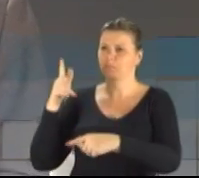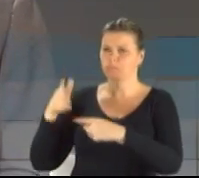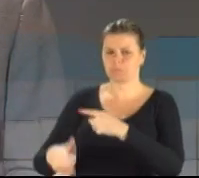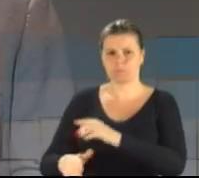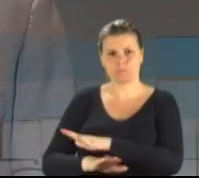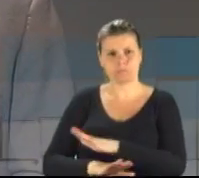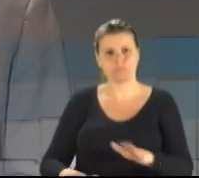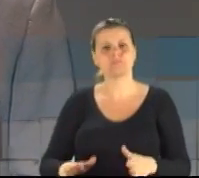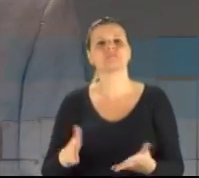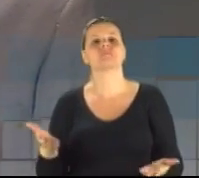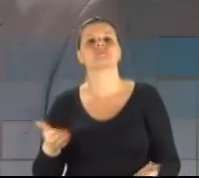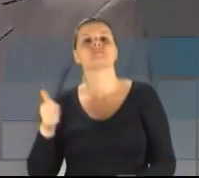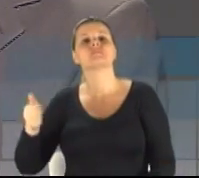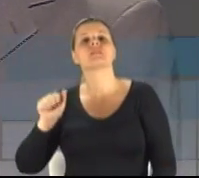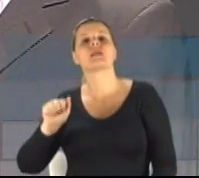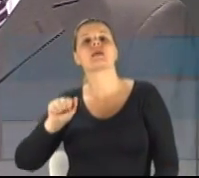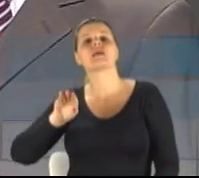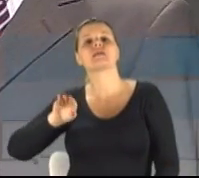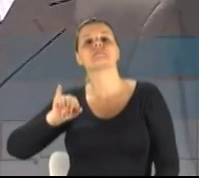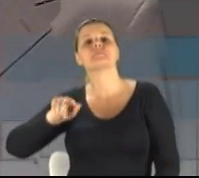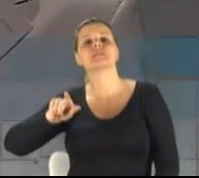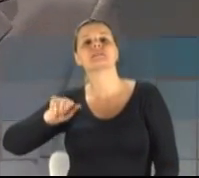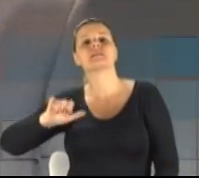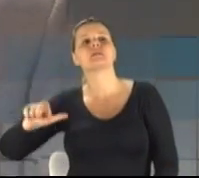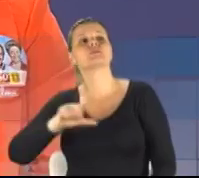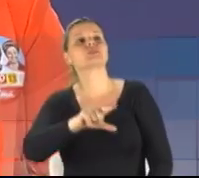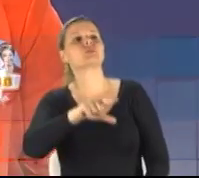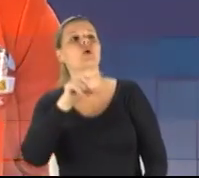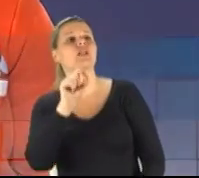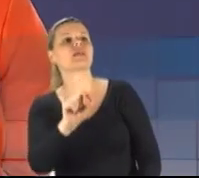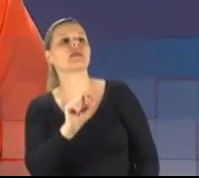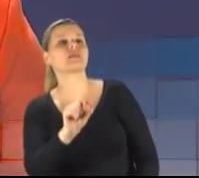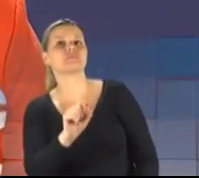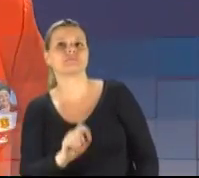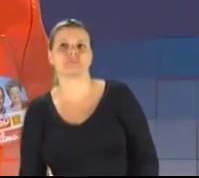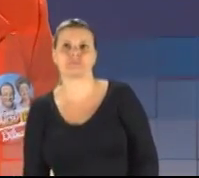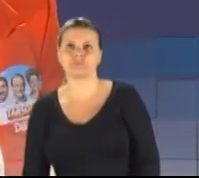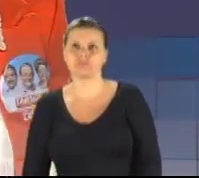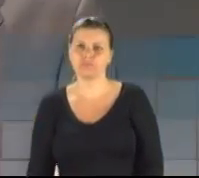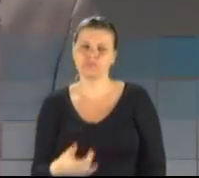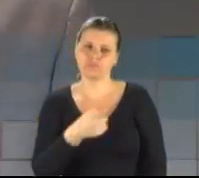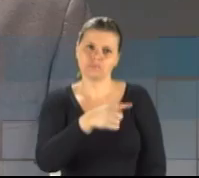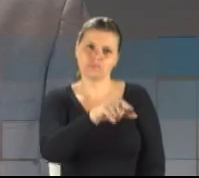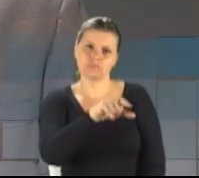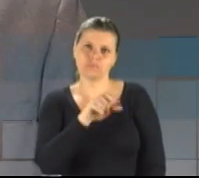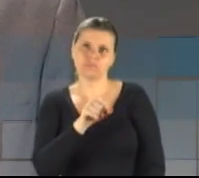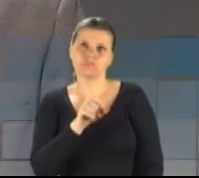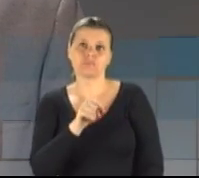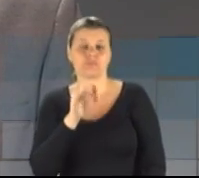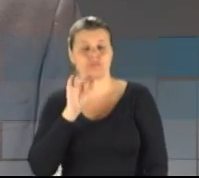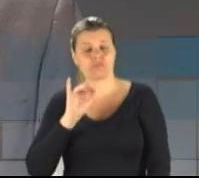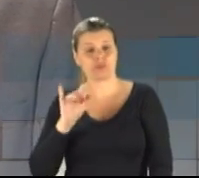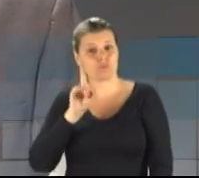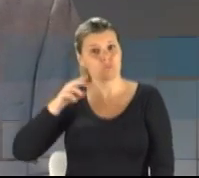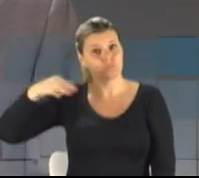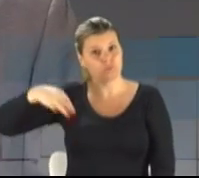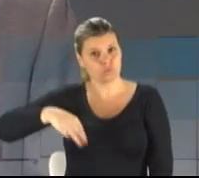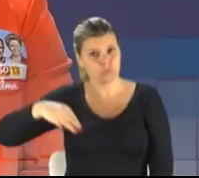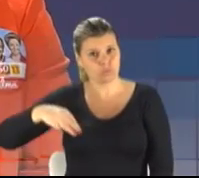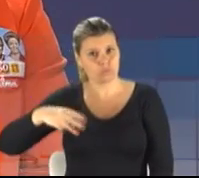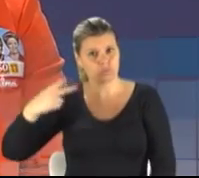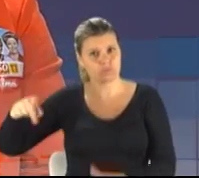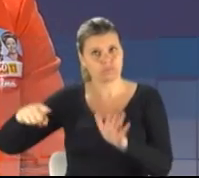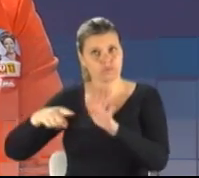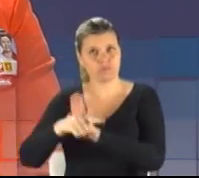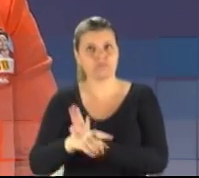Candidata Abigail Pereira, quem a senhora escolhe para responder a pergunta? Nubem. Candidata, lembrando, um minuto para a sua pergunta.